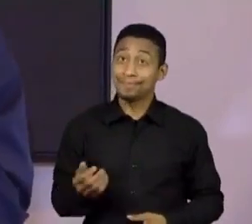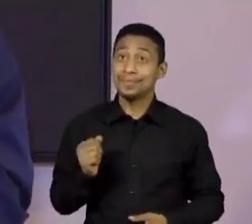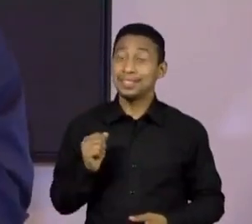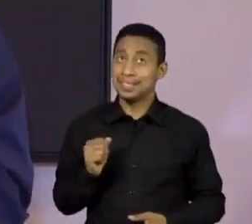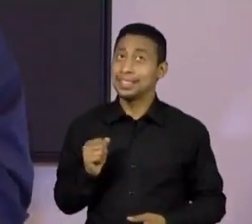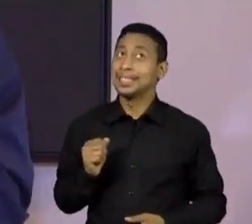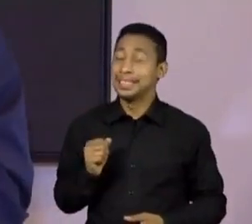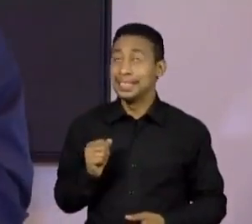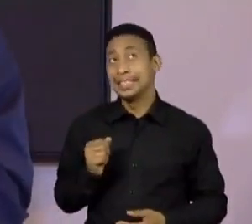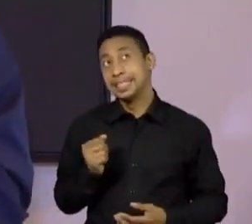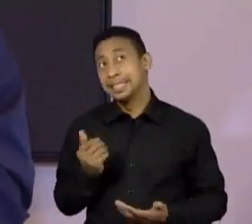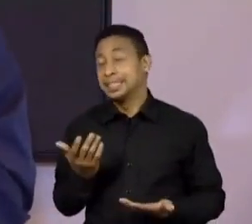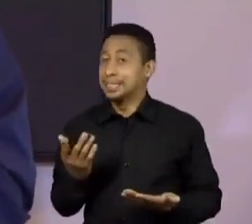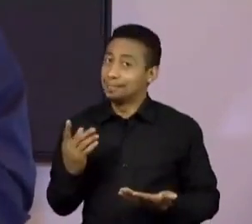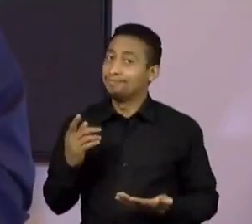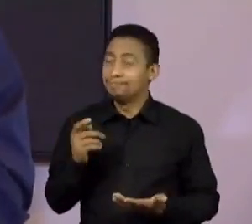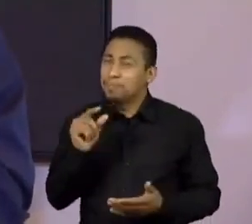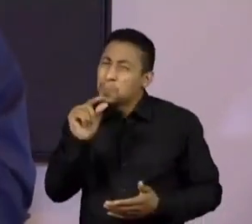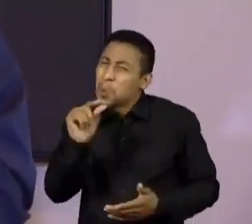É... foi um pouco.